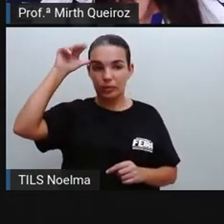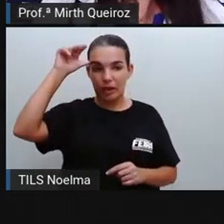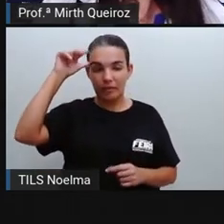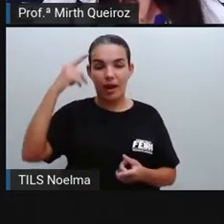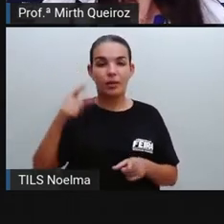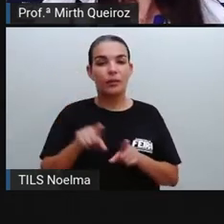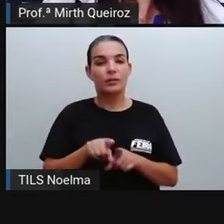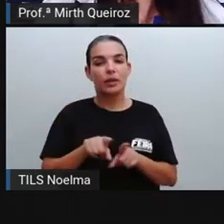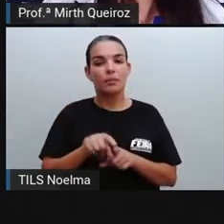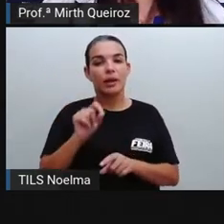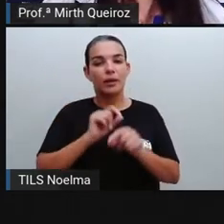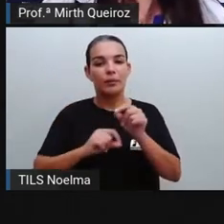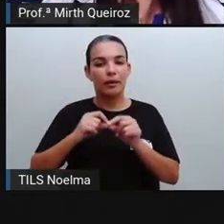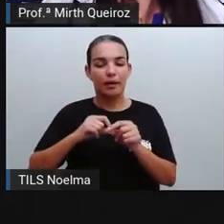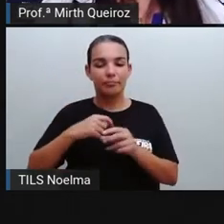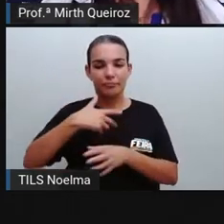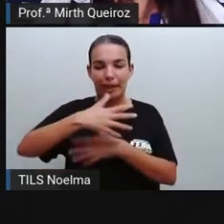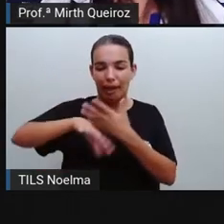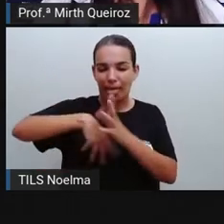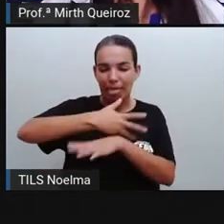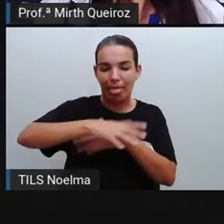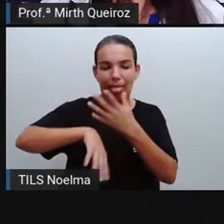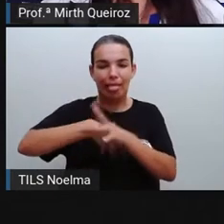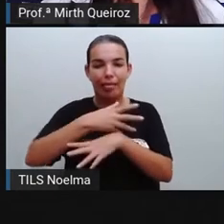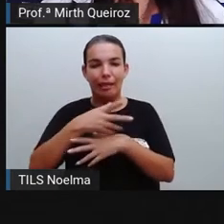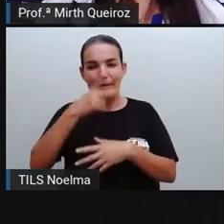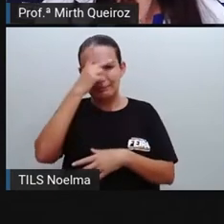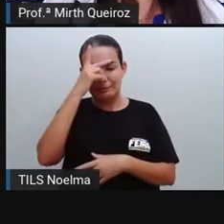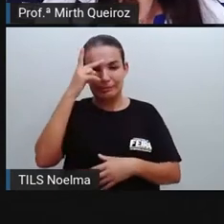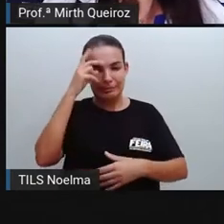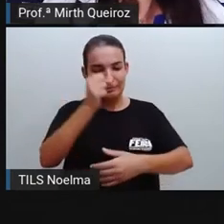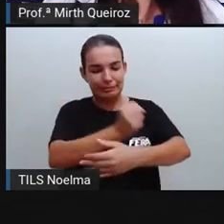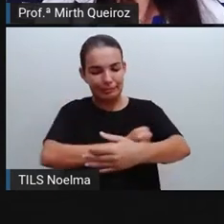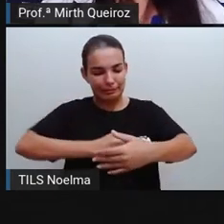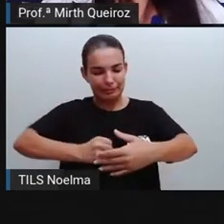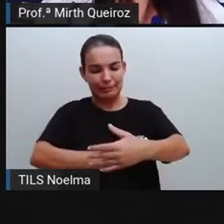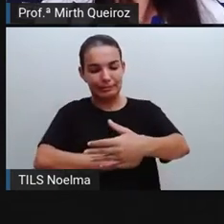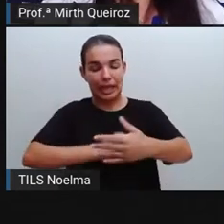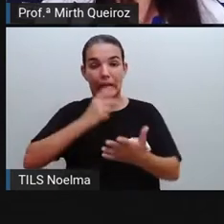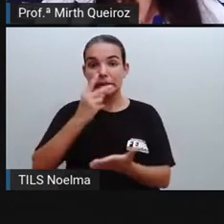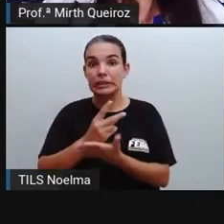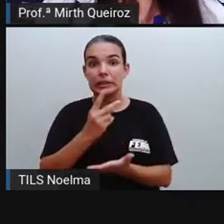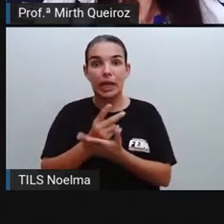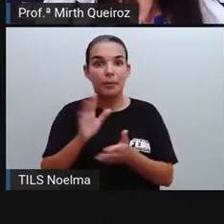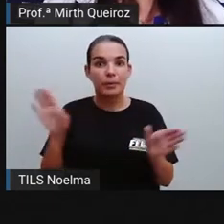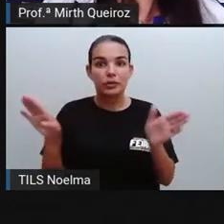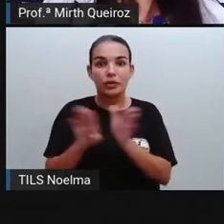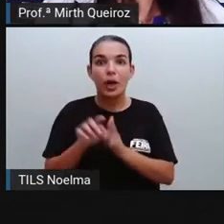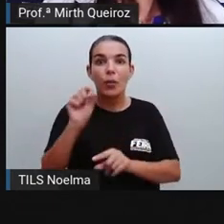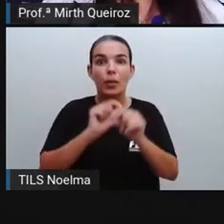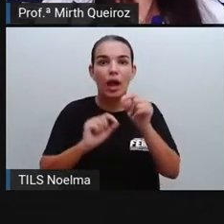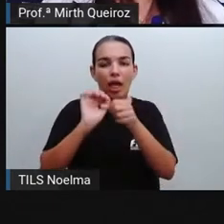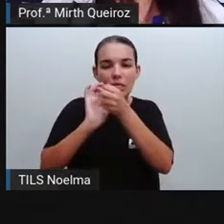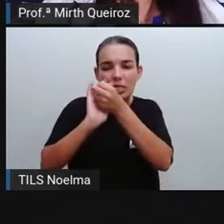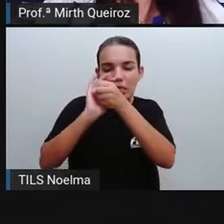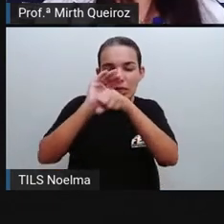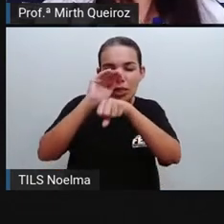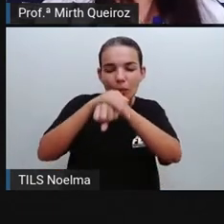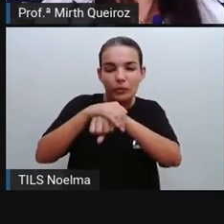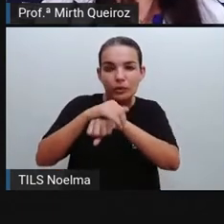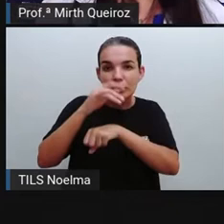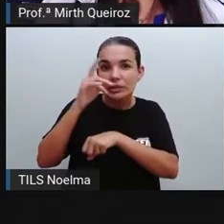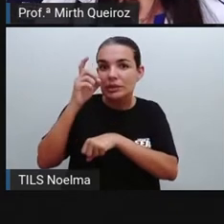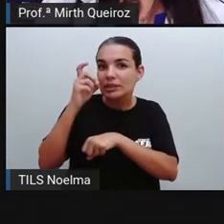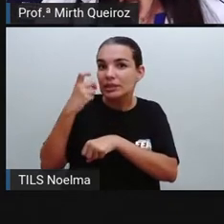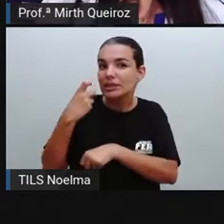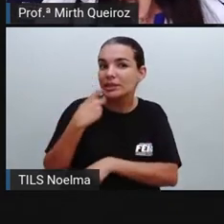as cozinheiras. E sempre aparece nas noites de sexta-feira. É algo interessante. Como é que é o Saci?